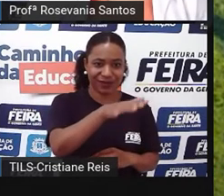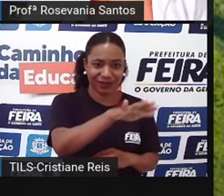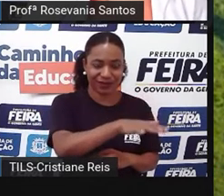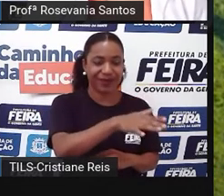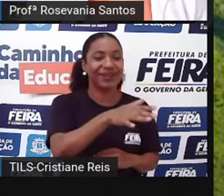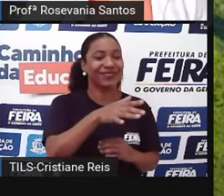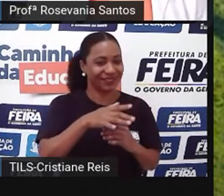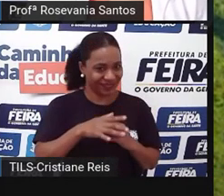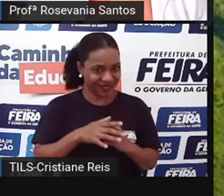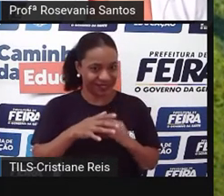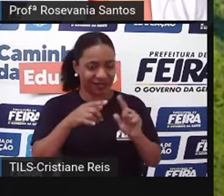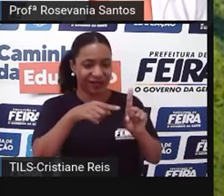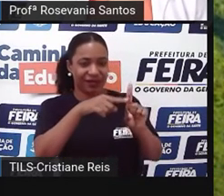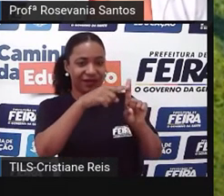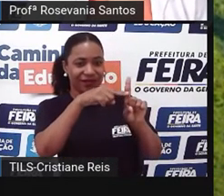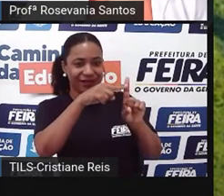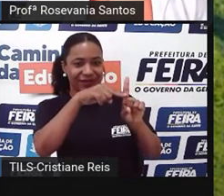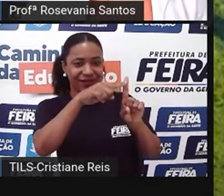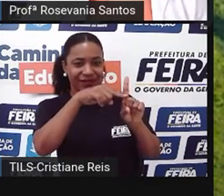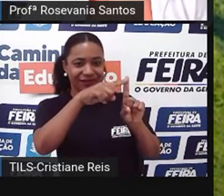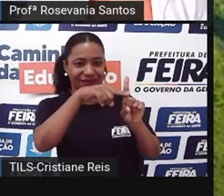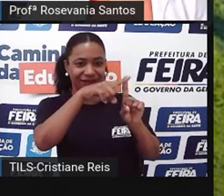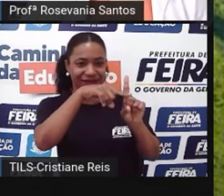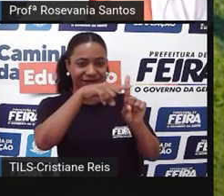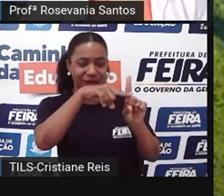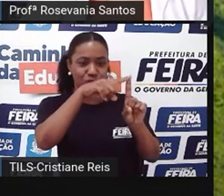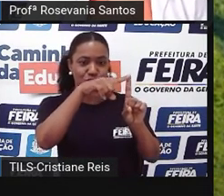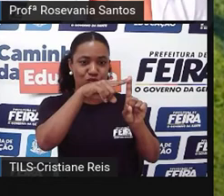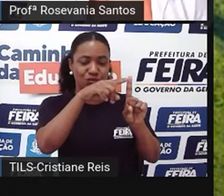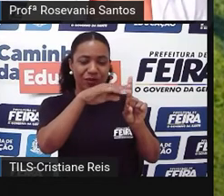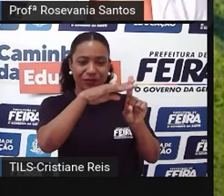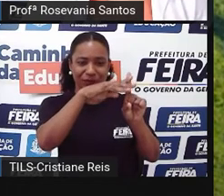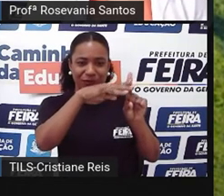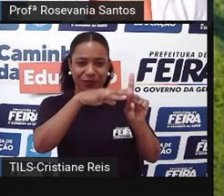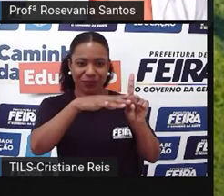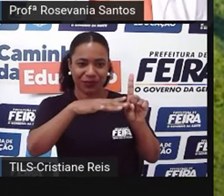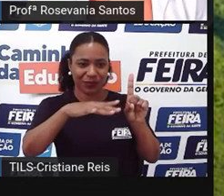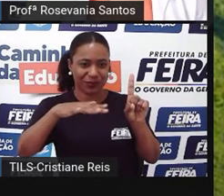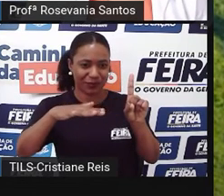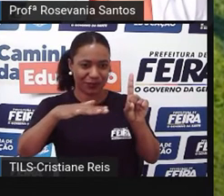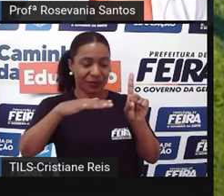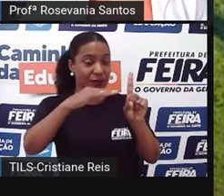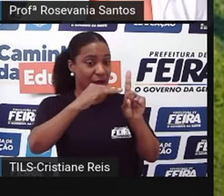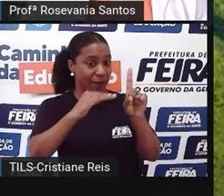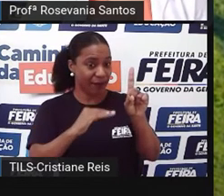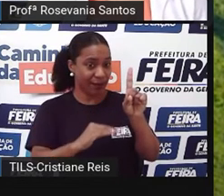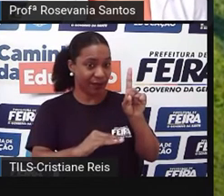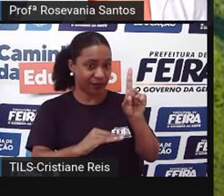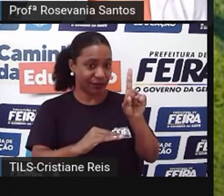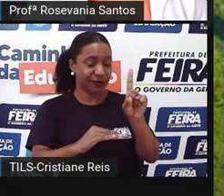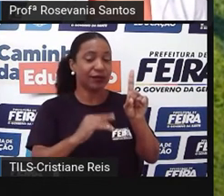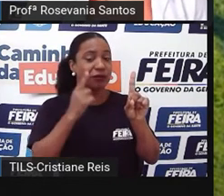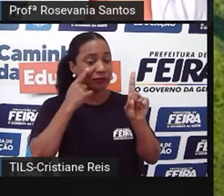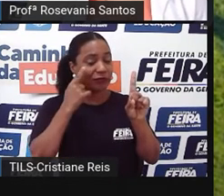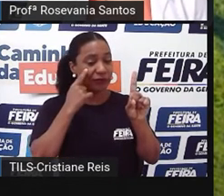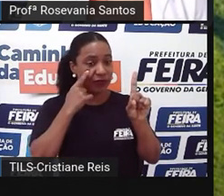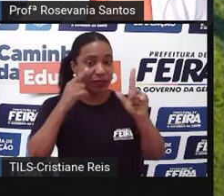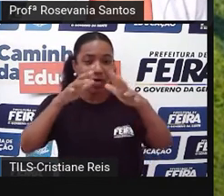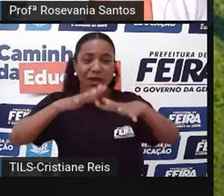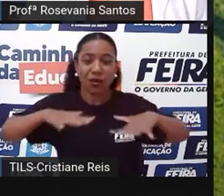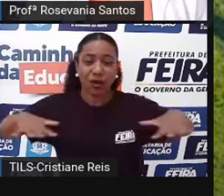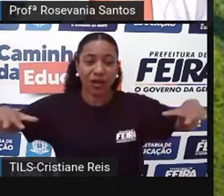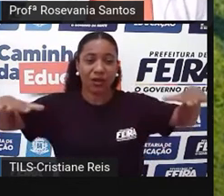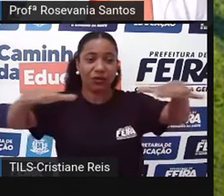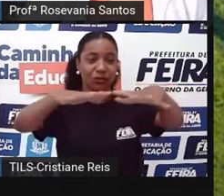absoluta, ou que se encontram em altitudes menores que as formas de relevo que as circundam, que é a depressão relativa.